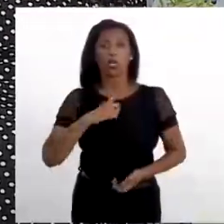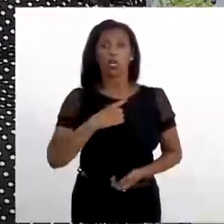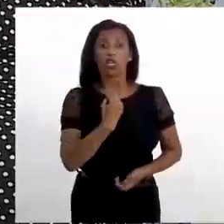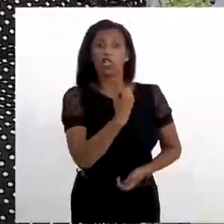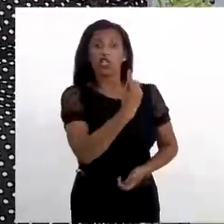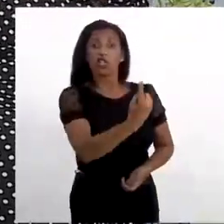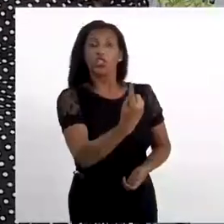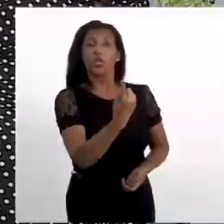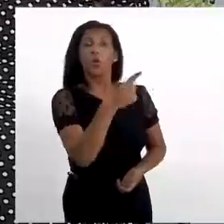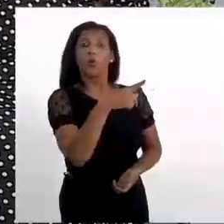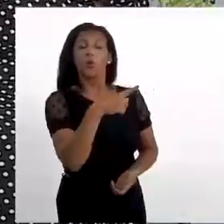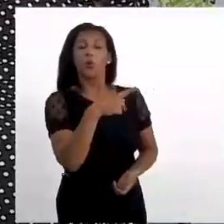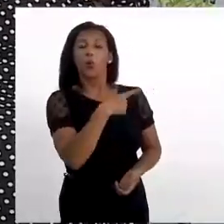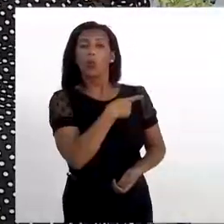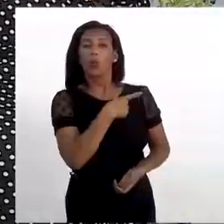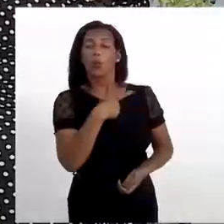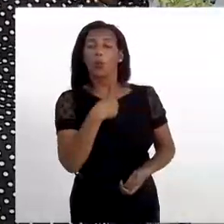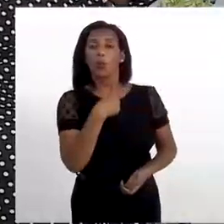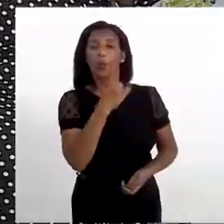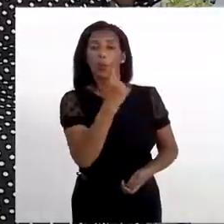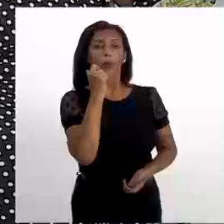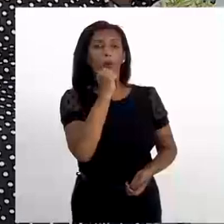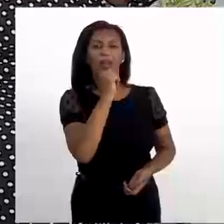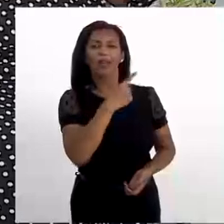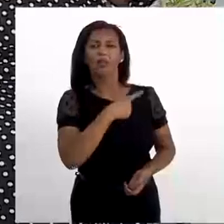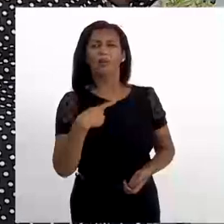igreja do pastor Ai, a Leni.